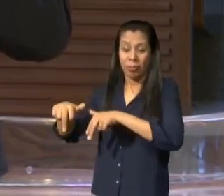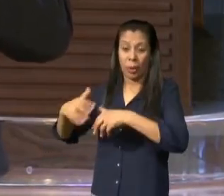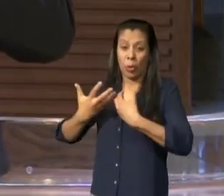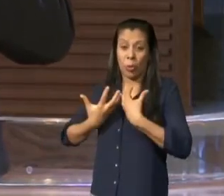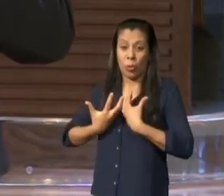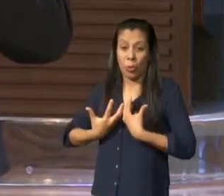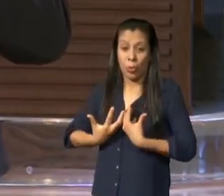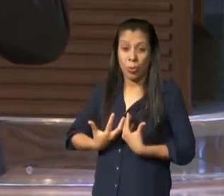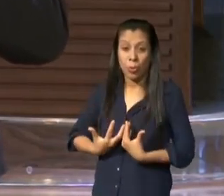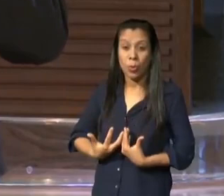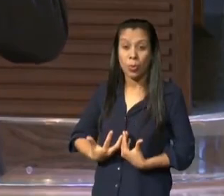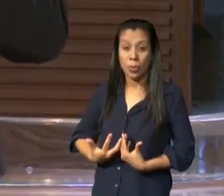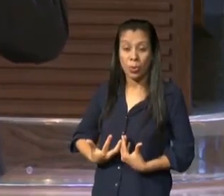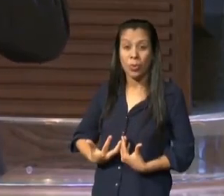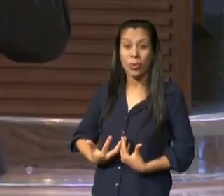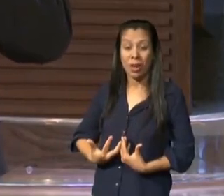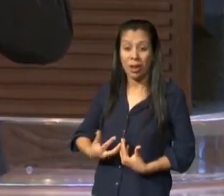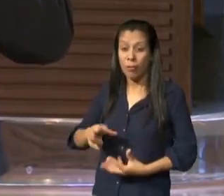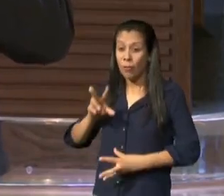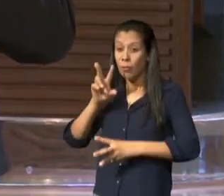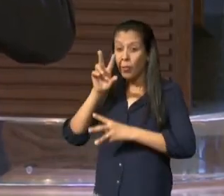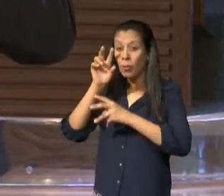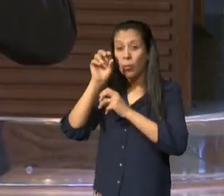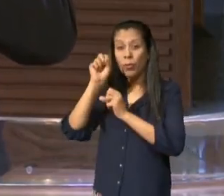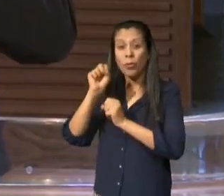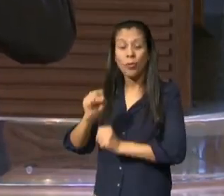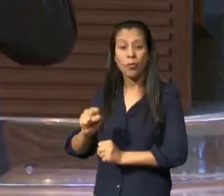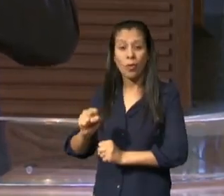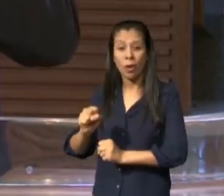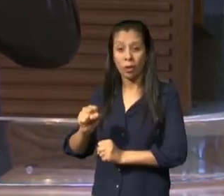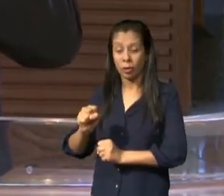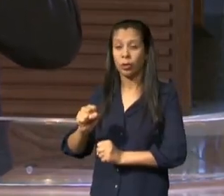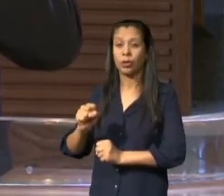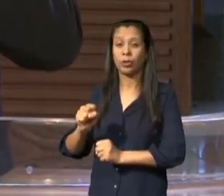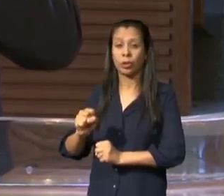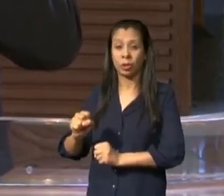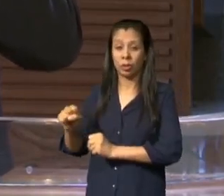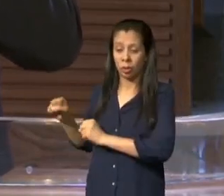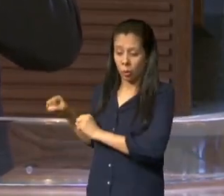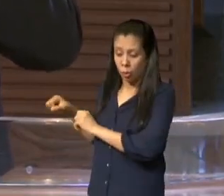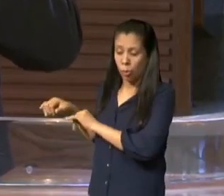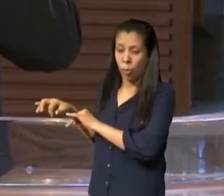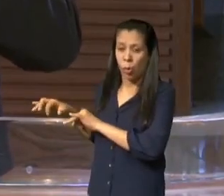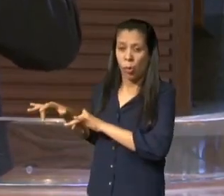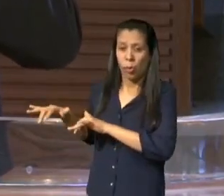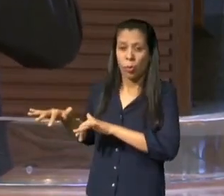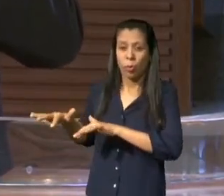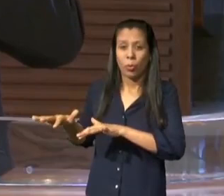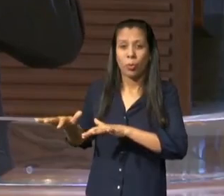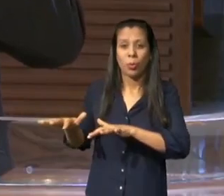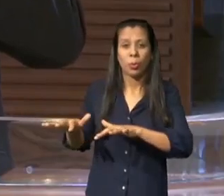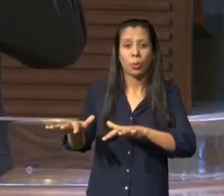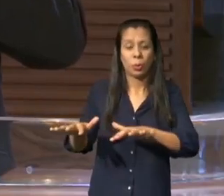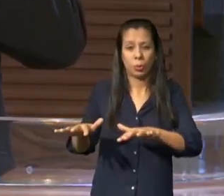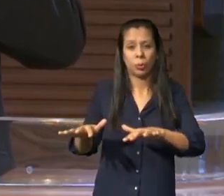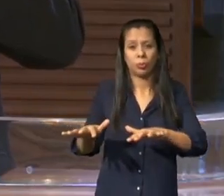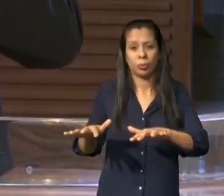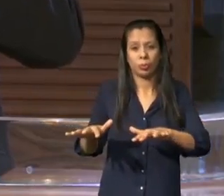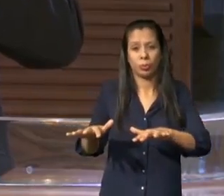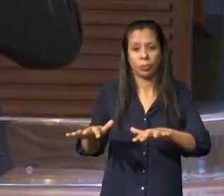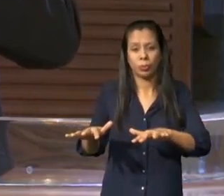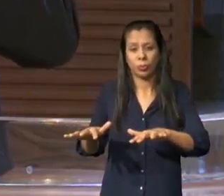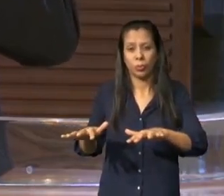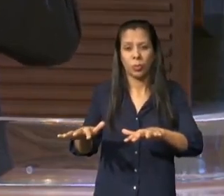graus durante a noite não há vida humana que possa resistir num deserto como é